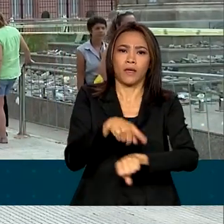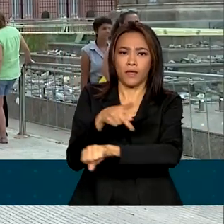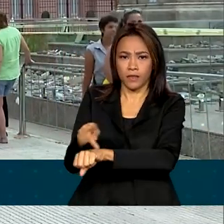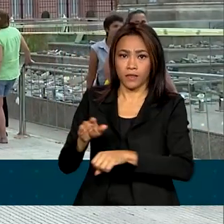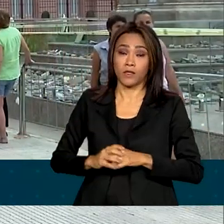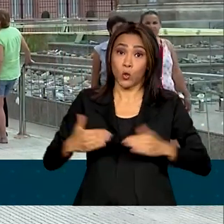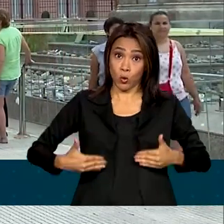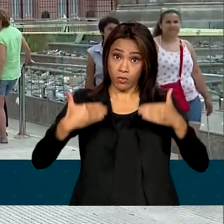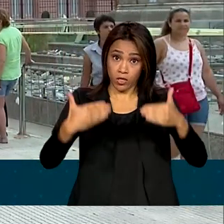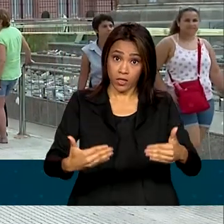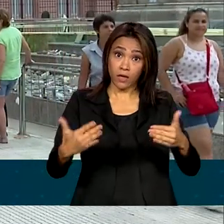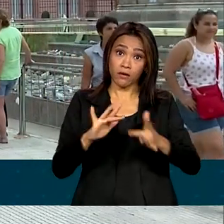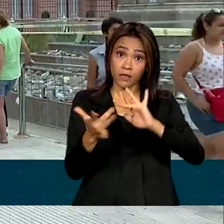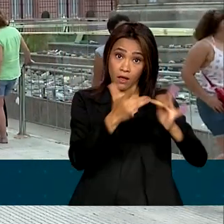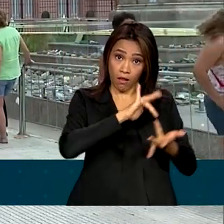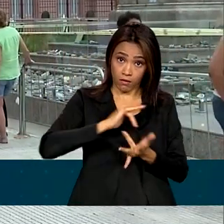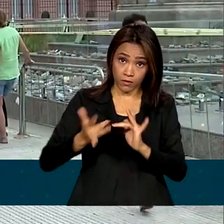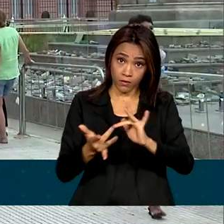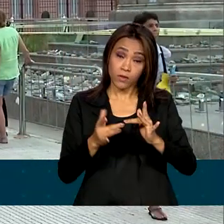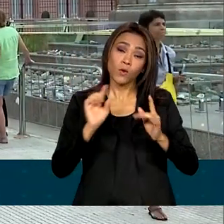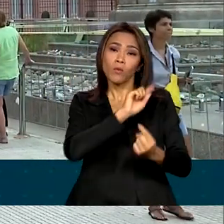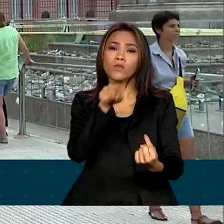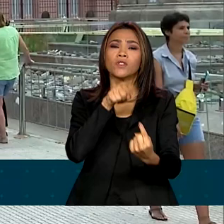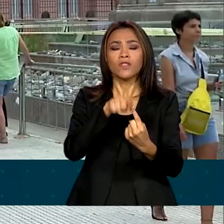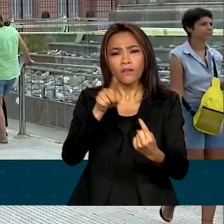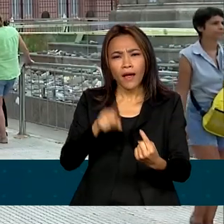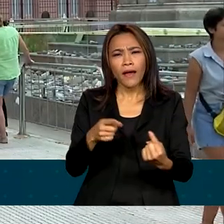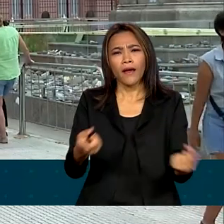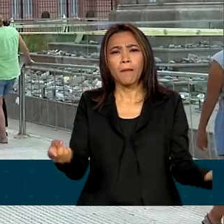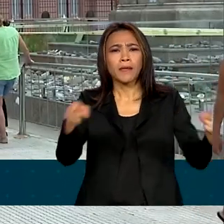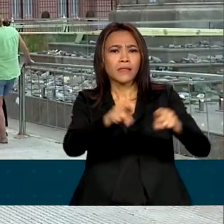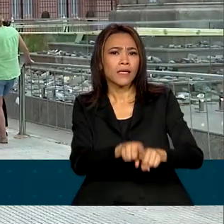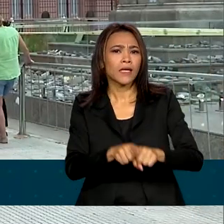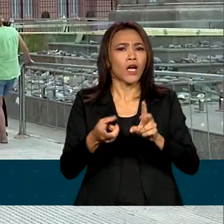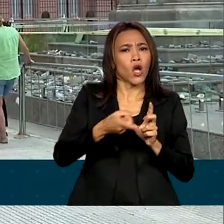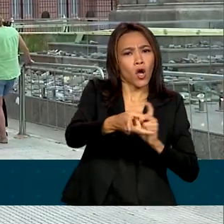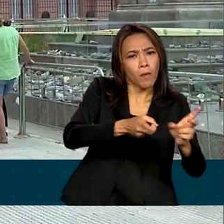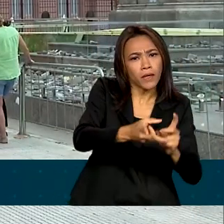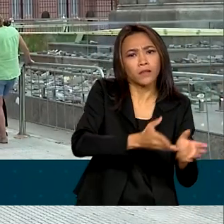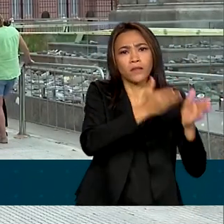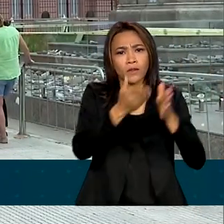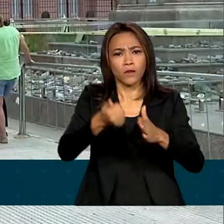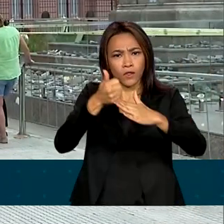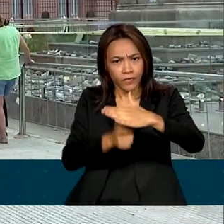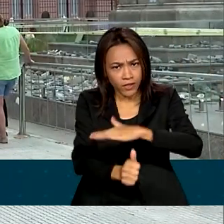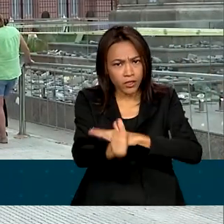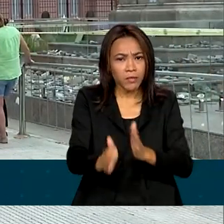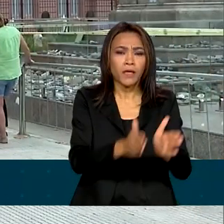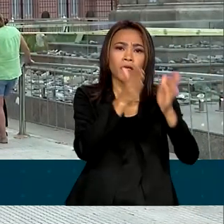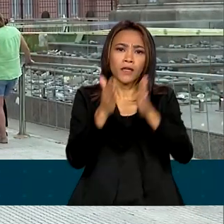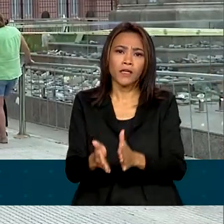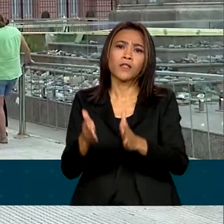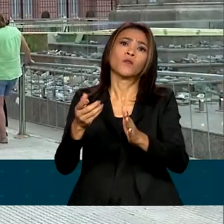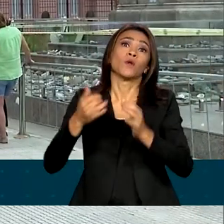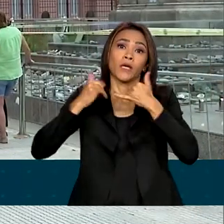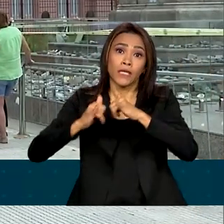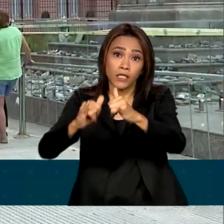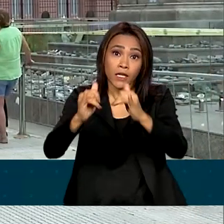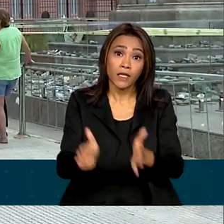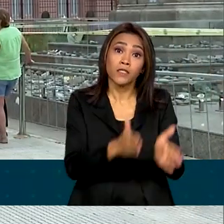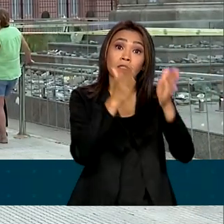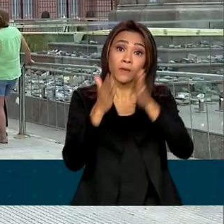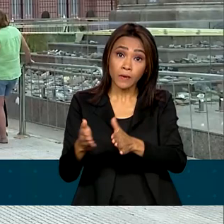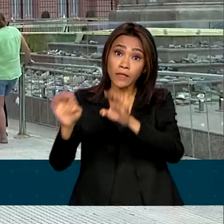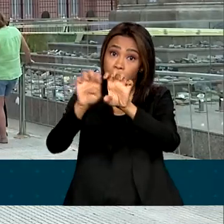Exteriores, a intenção é retomar parcerias na área de comércio, investimento, integração financeira e energética e